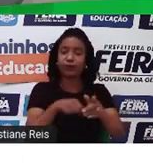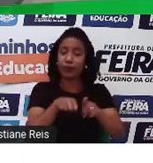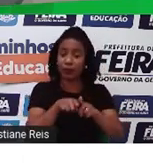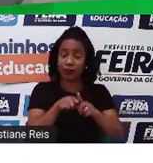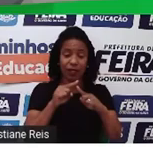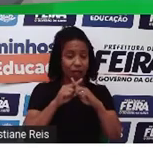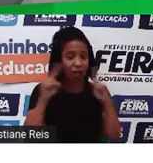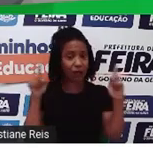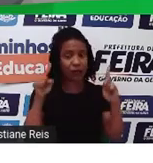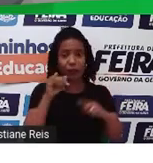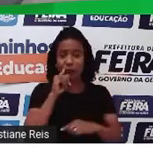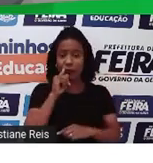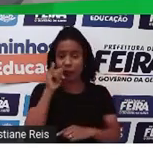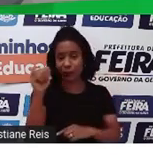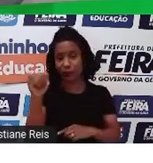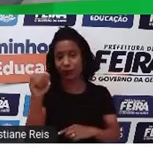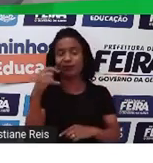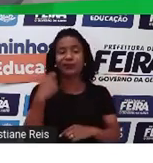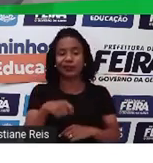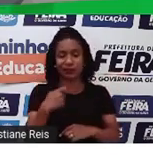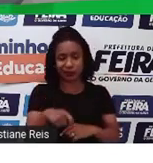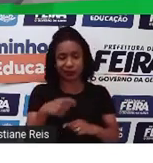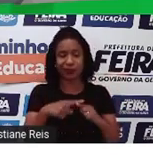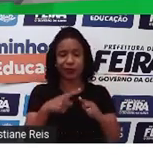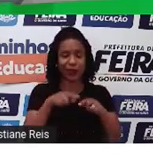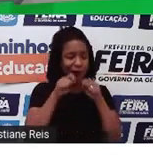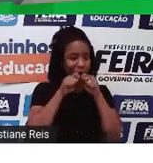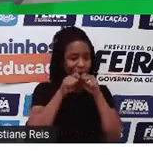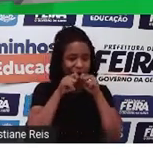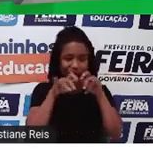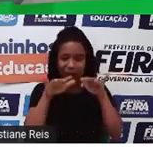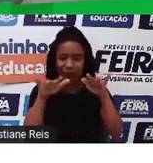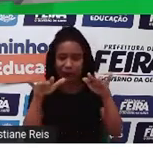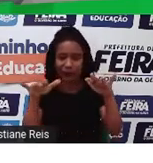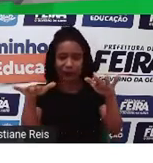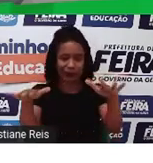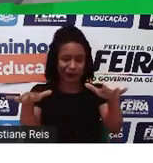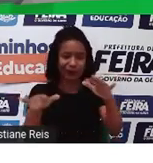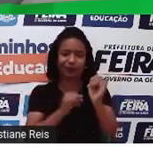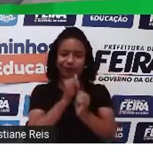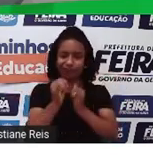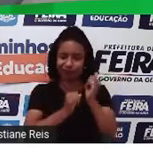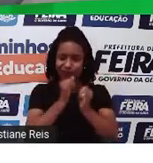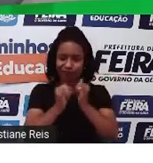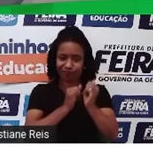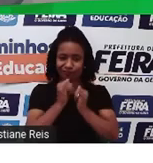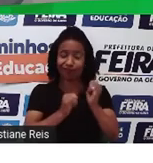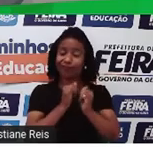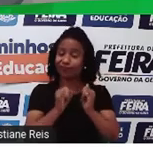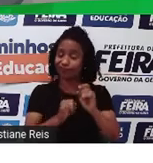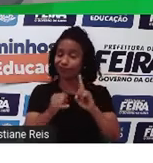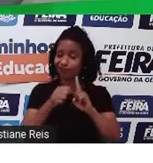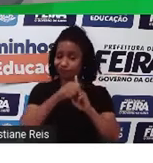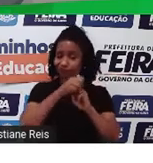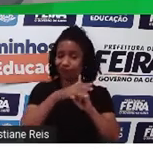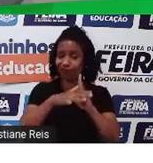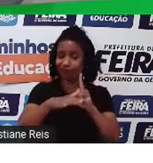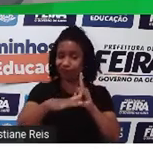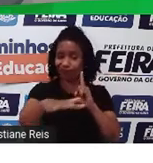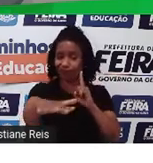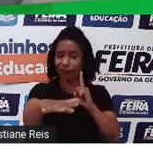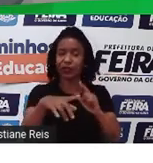espalhem e se espalhem com outros internautas e a gente também precisa nos unir para